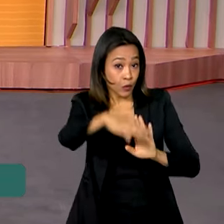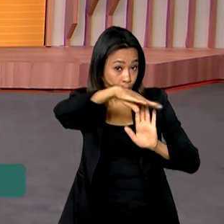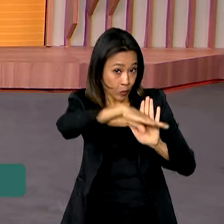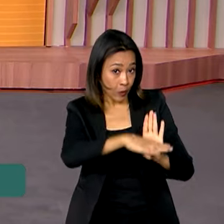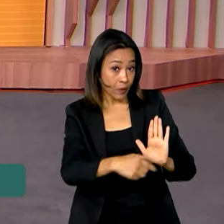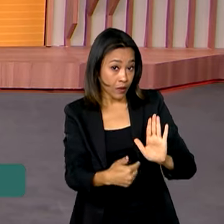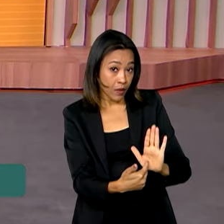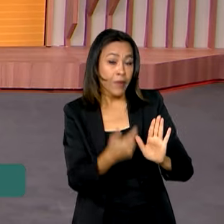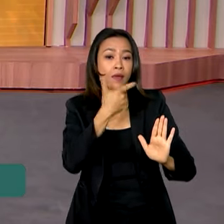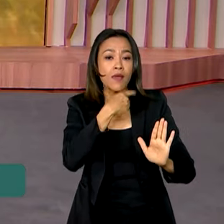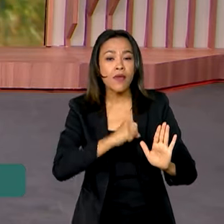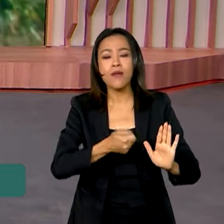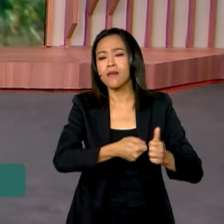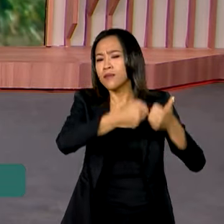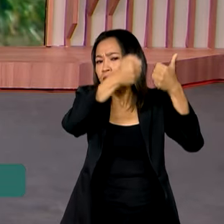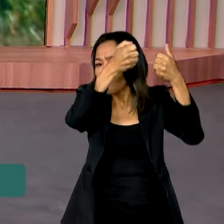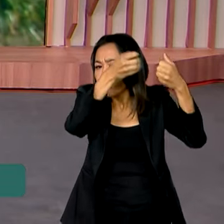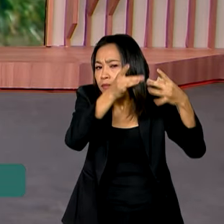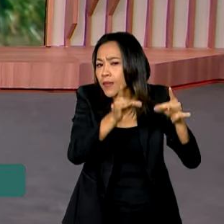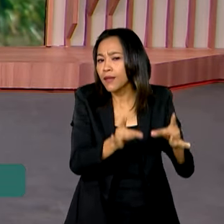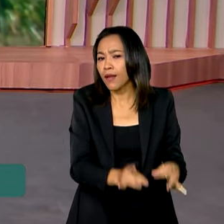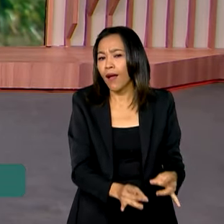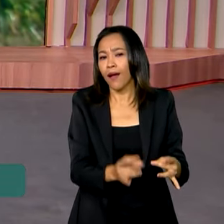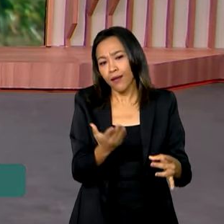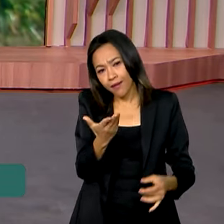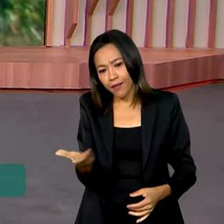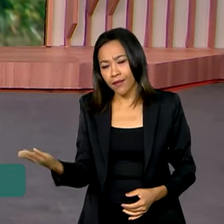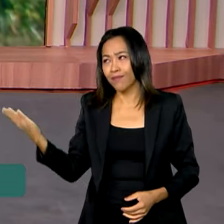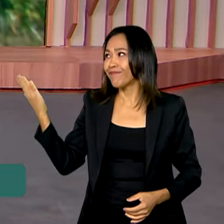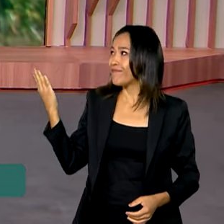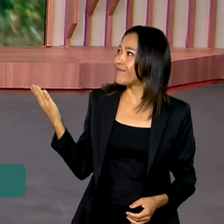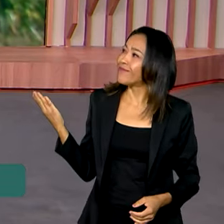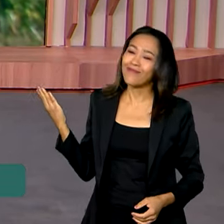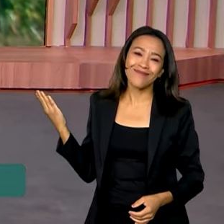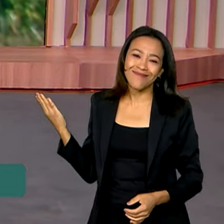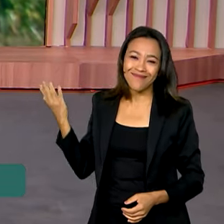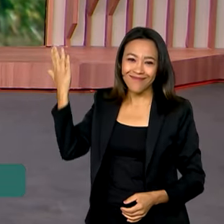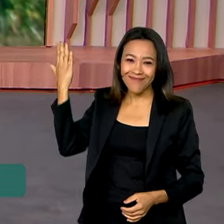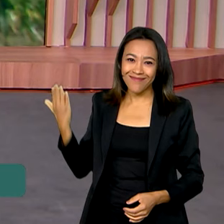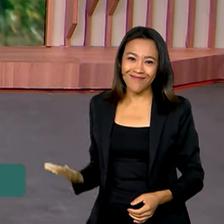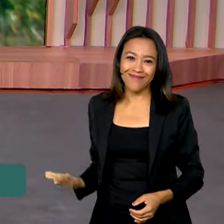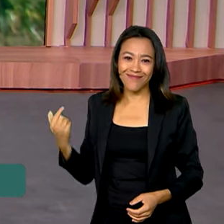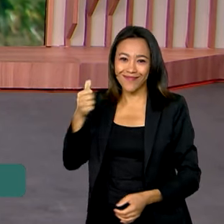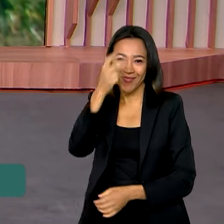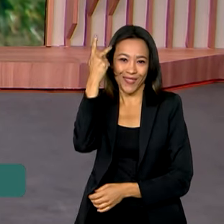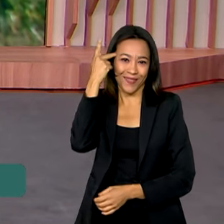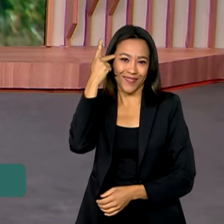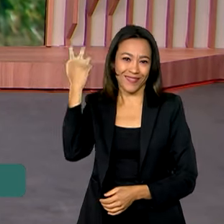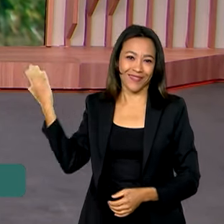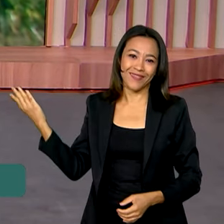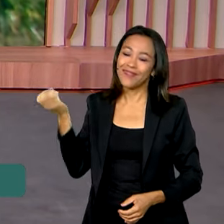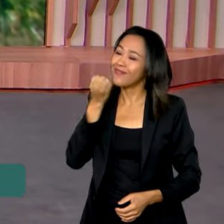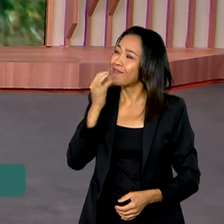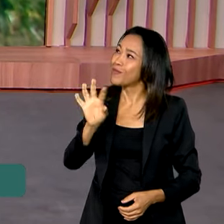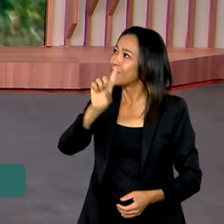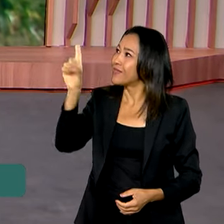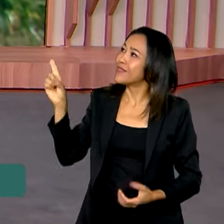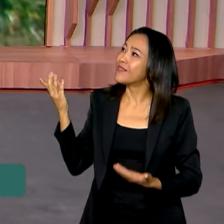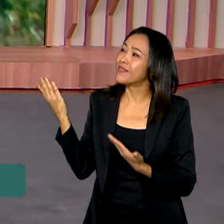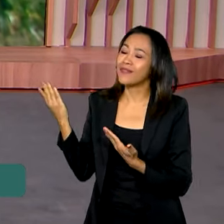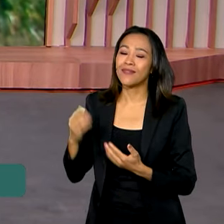Quem vai trazer mais detalhes para a gente é o repórter Dimas Soldi, ao vivo de São Paulo. Bom dia, Dimas!